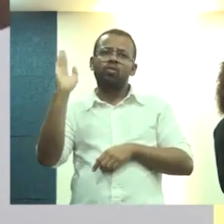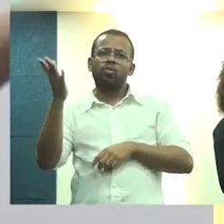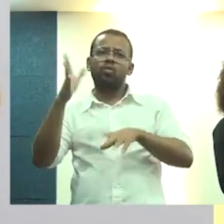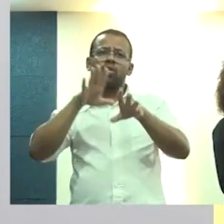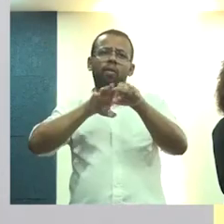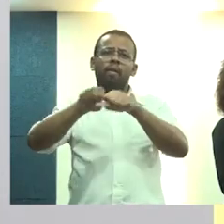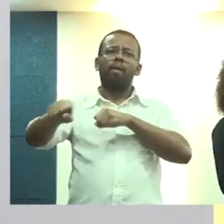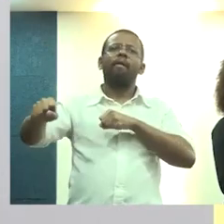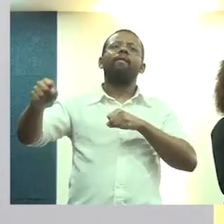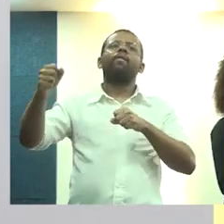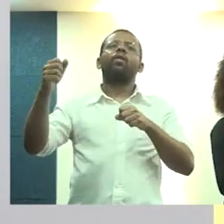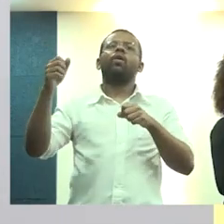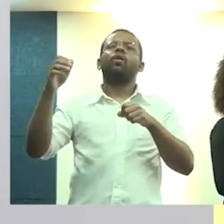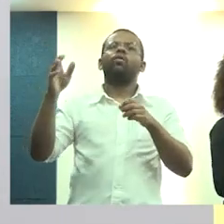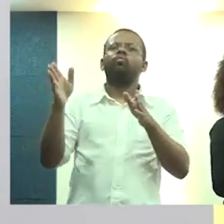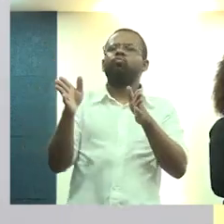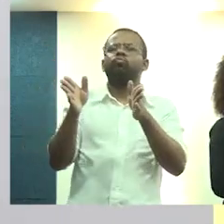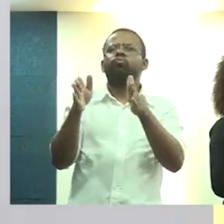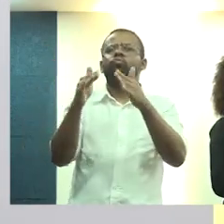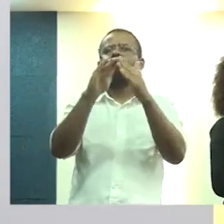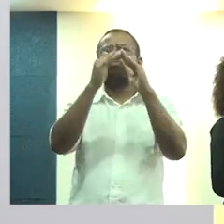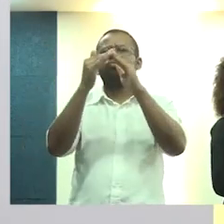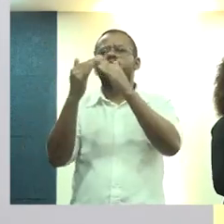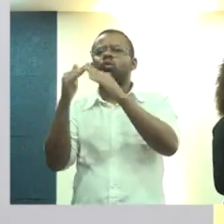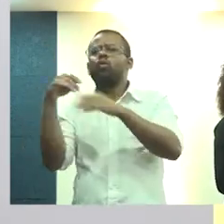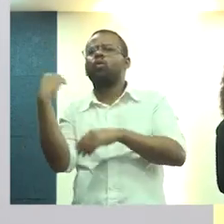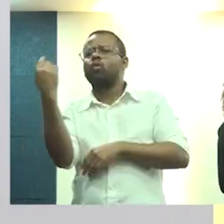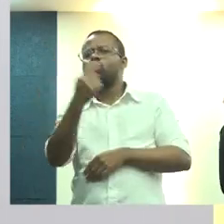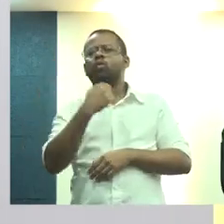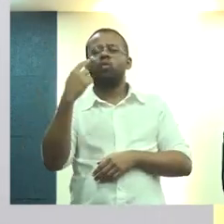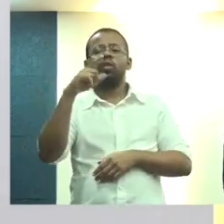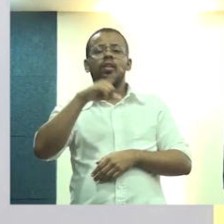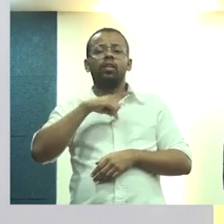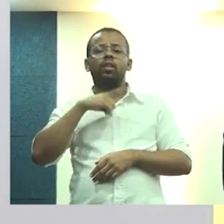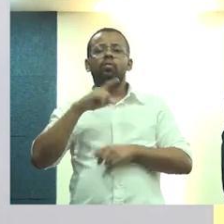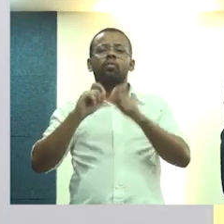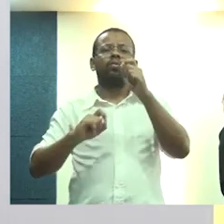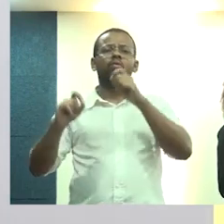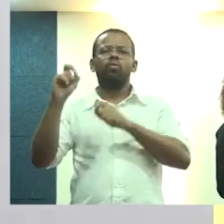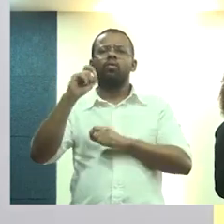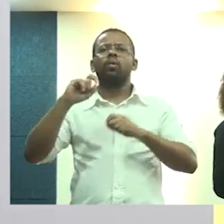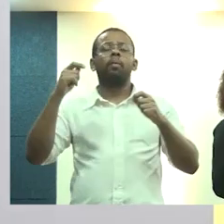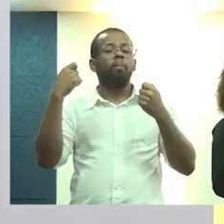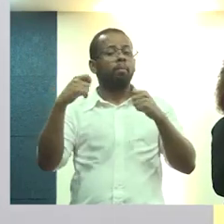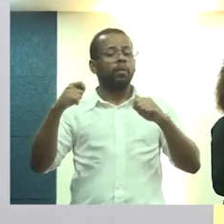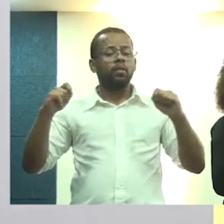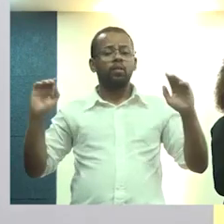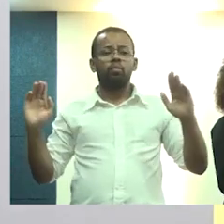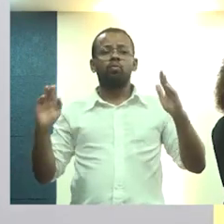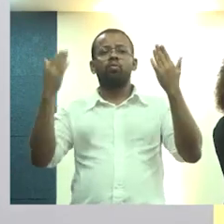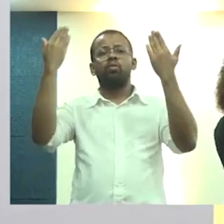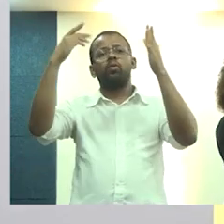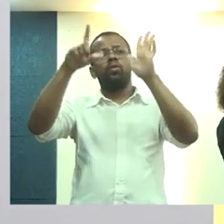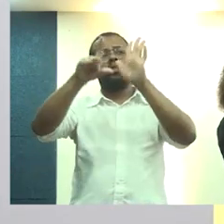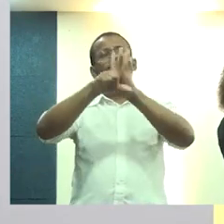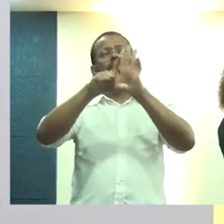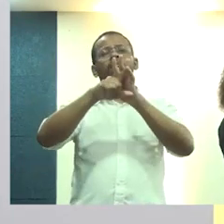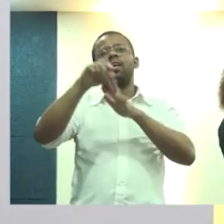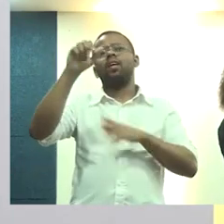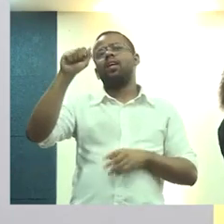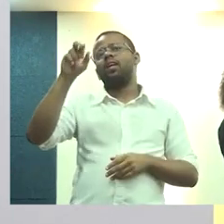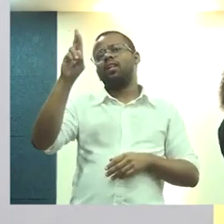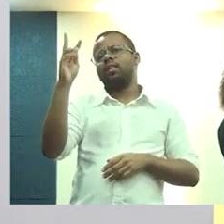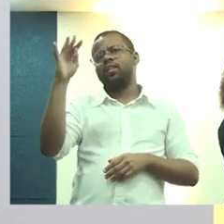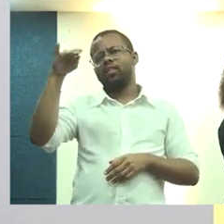formados, as periferias, então a gente tem aí, eu acho que a gente tem muito a celebrar com a lei de Atis,